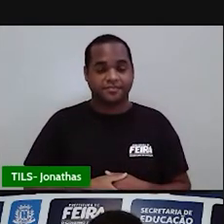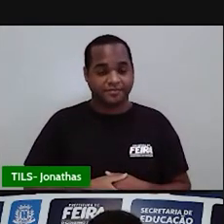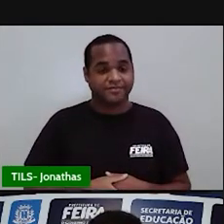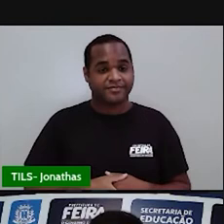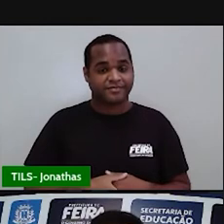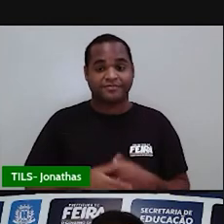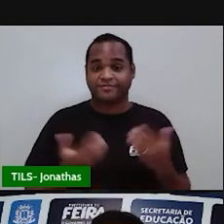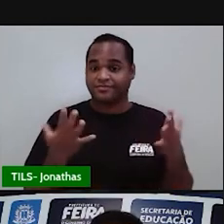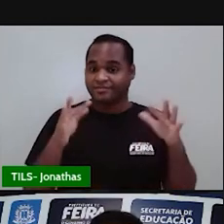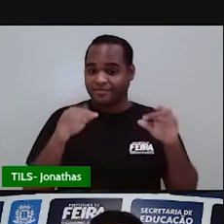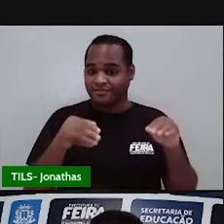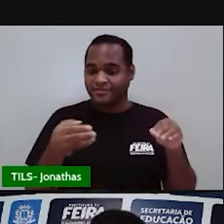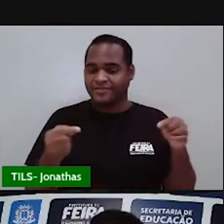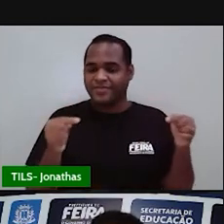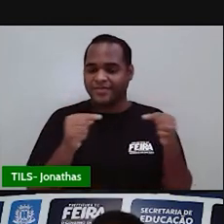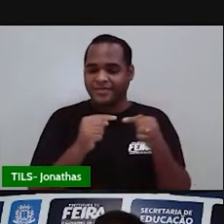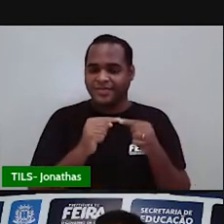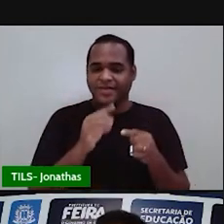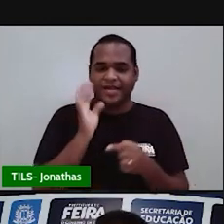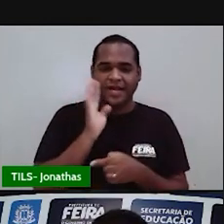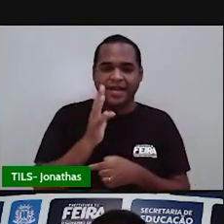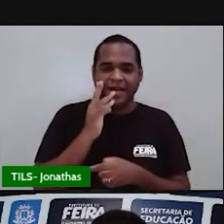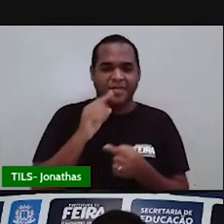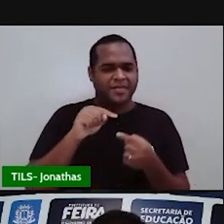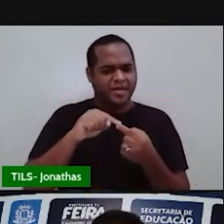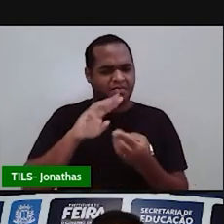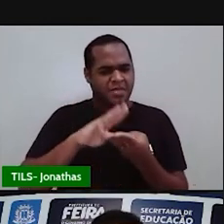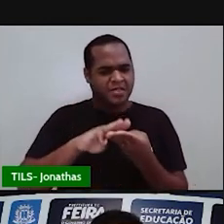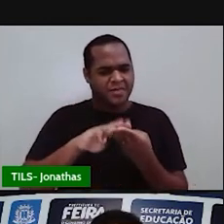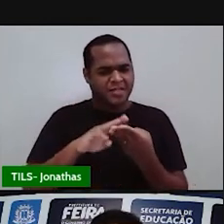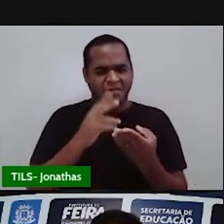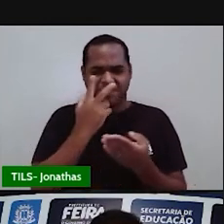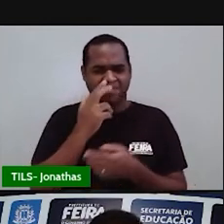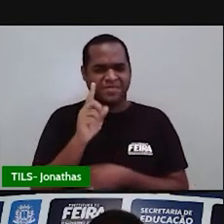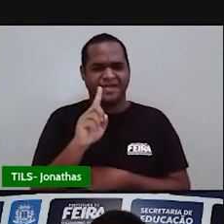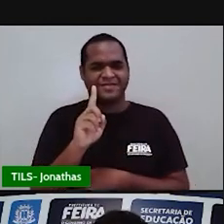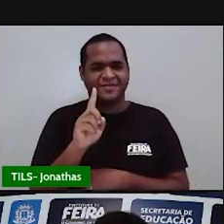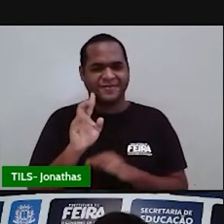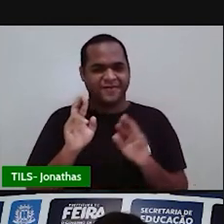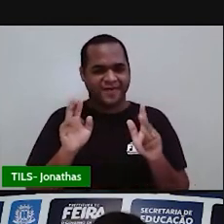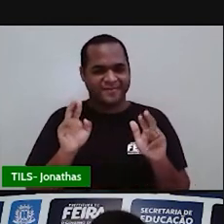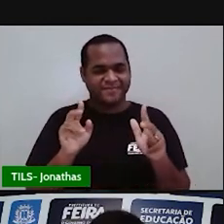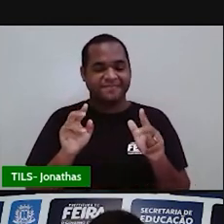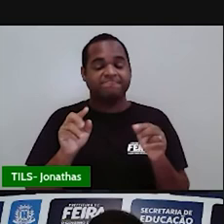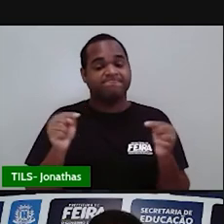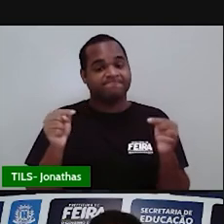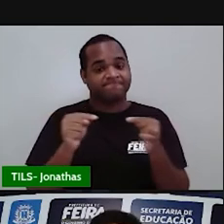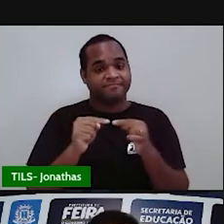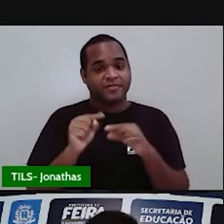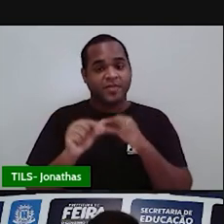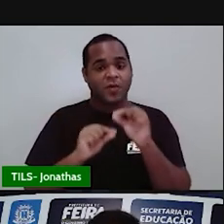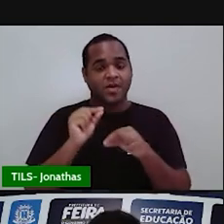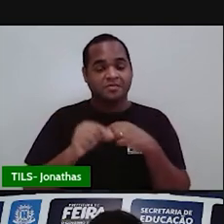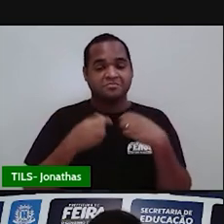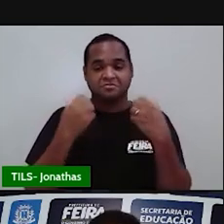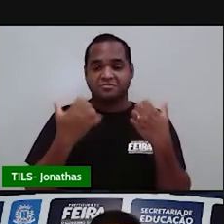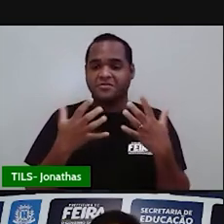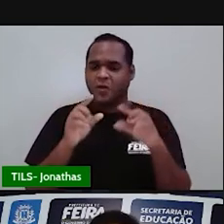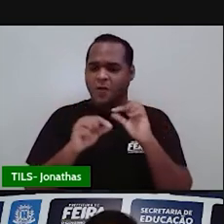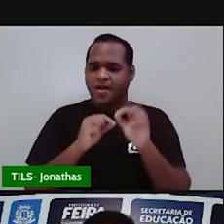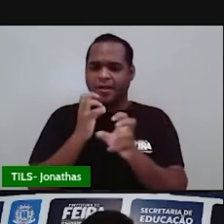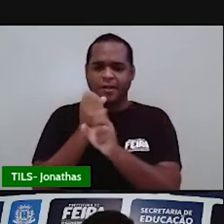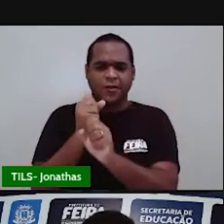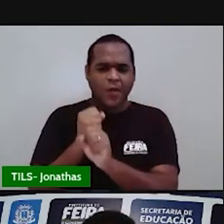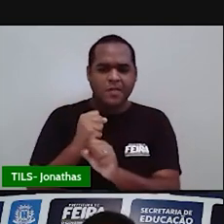Até agora, não pareceu aula de matemática, não é verdade? Pois é, cadê, professor? Os